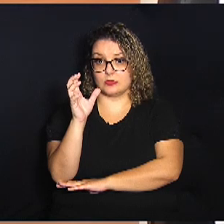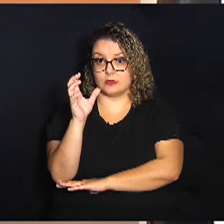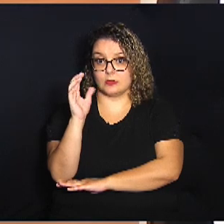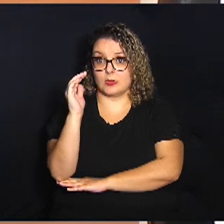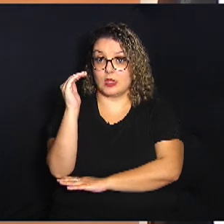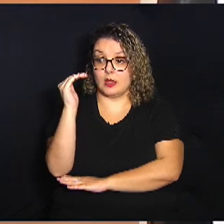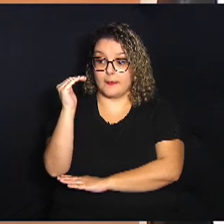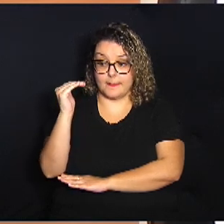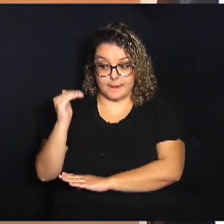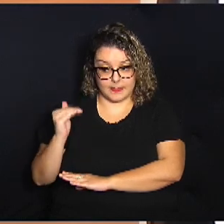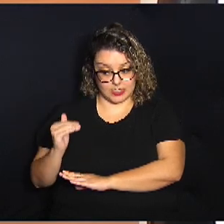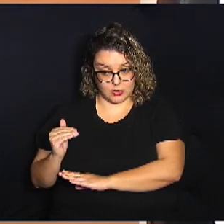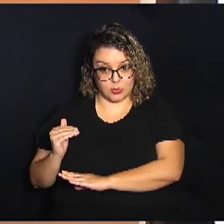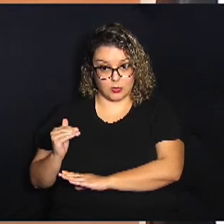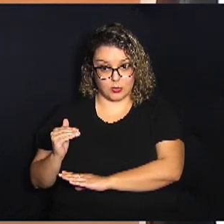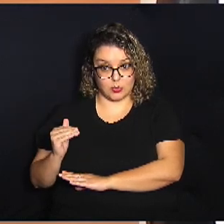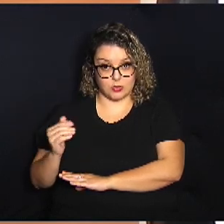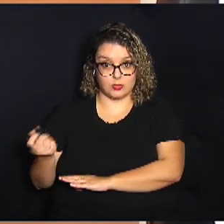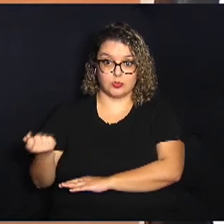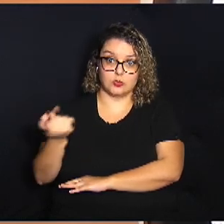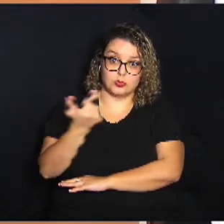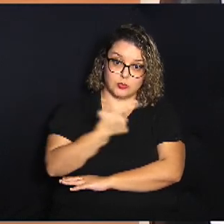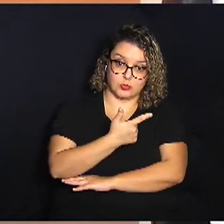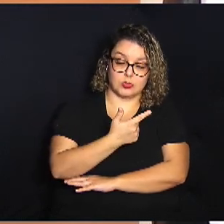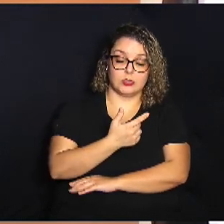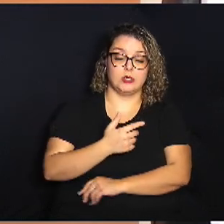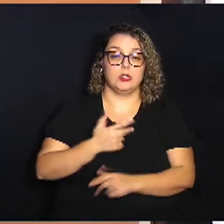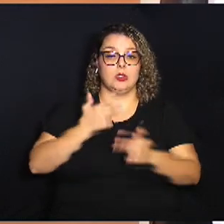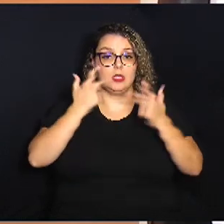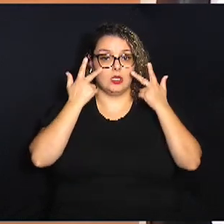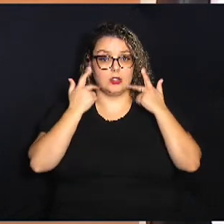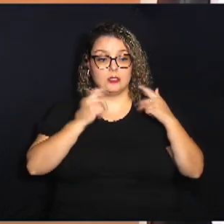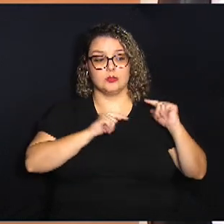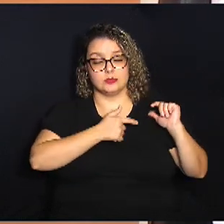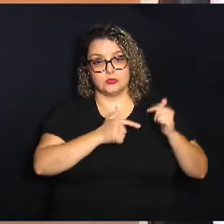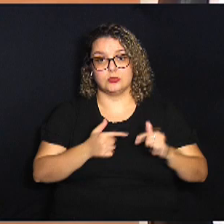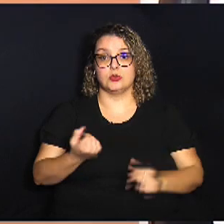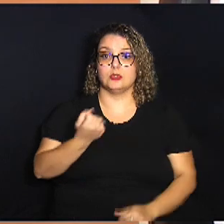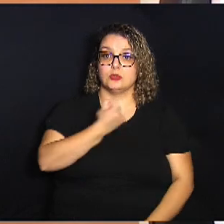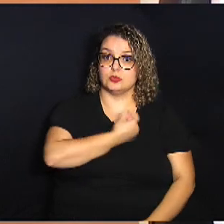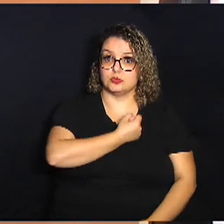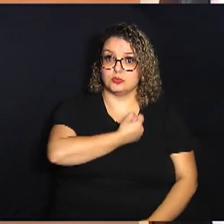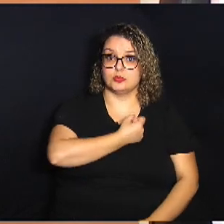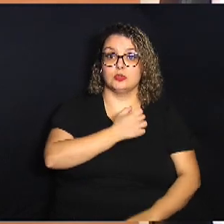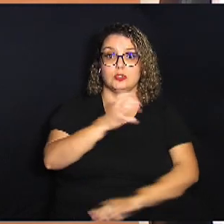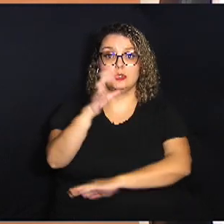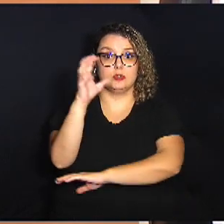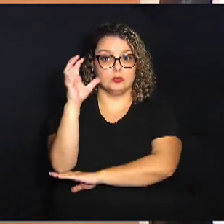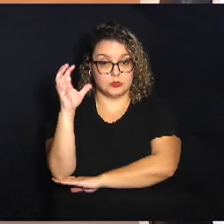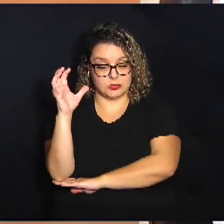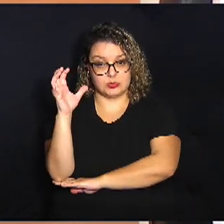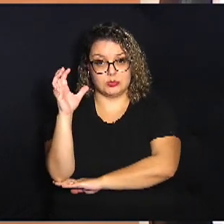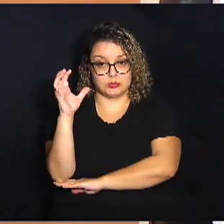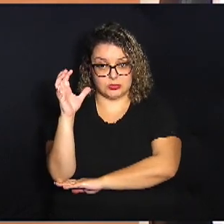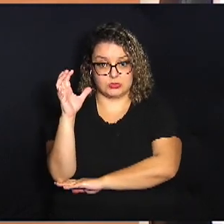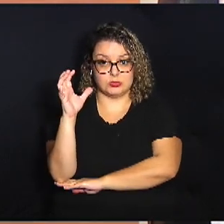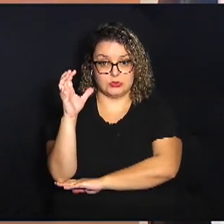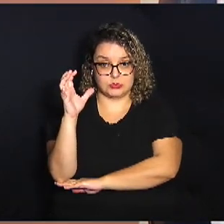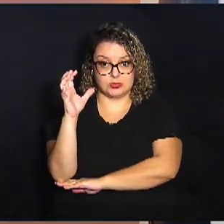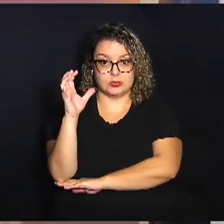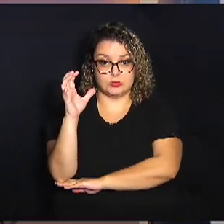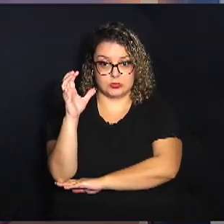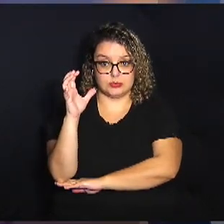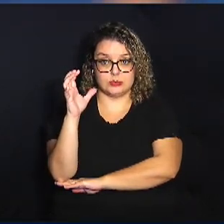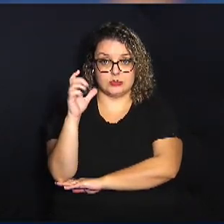menores o número de antenas ela esse número